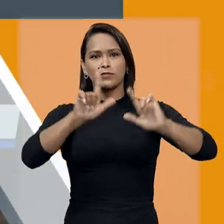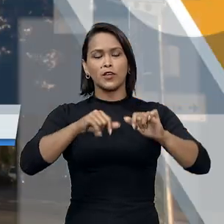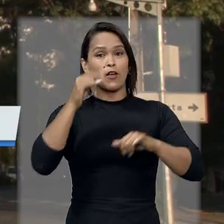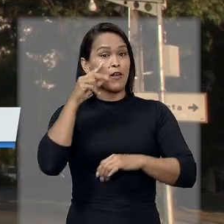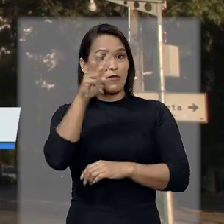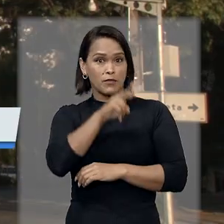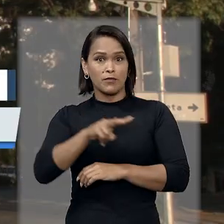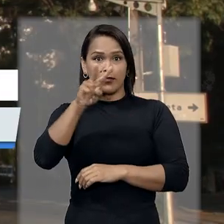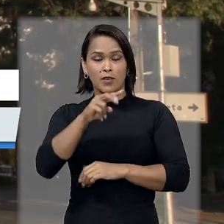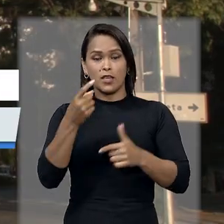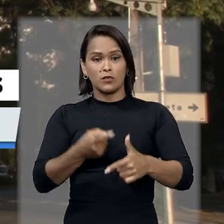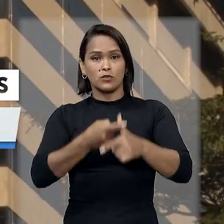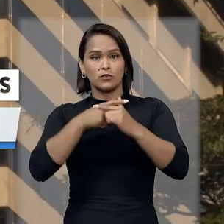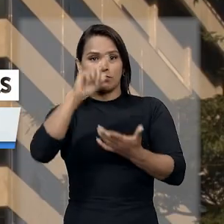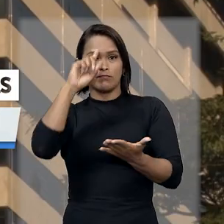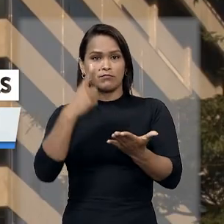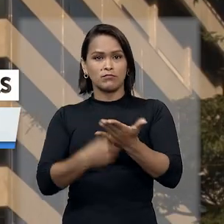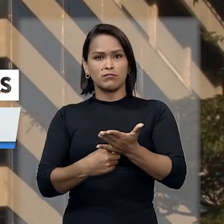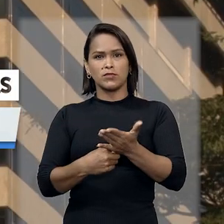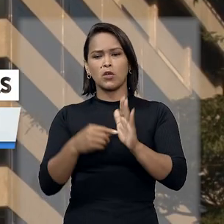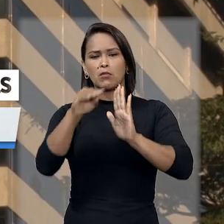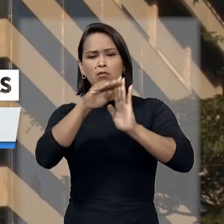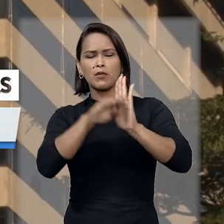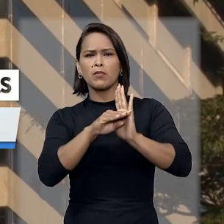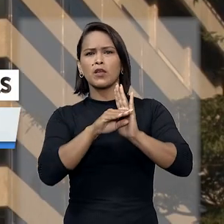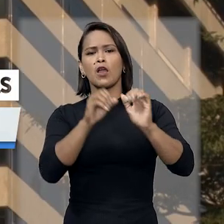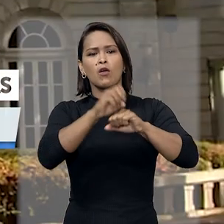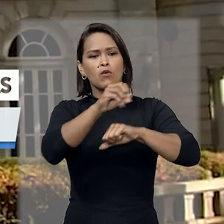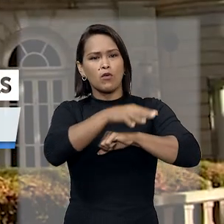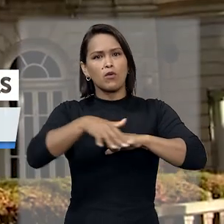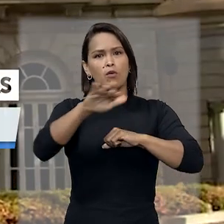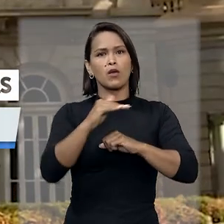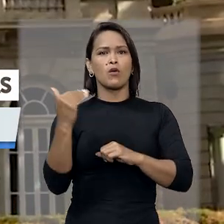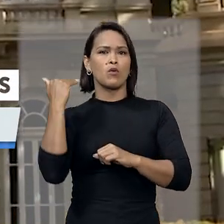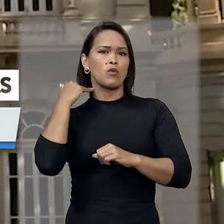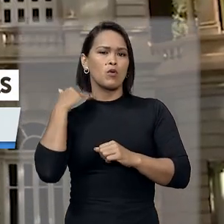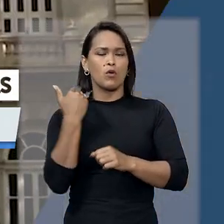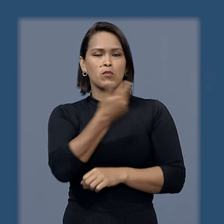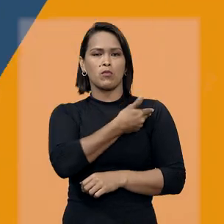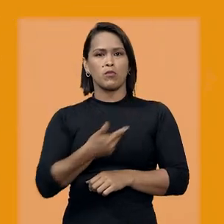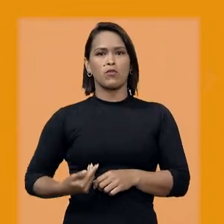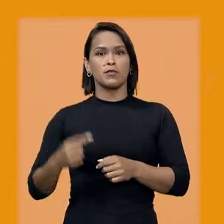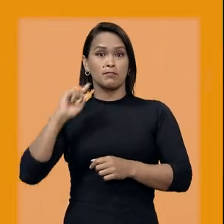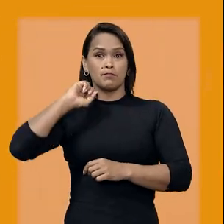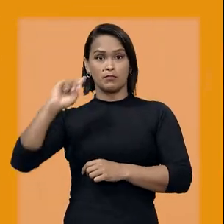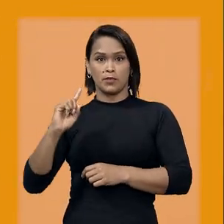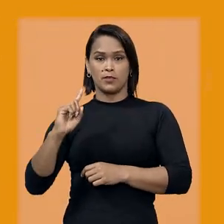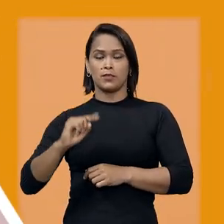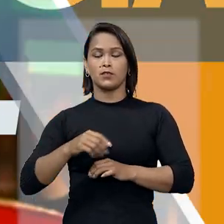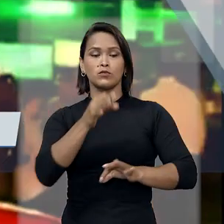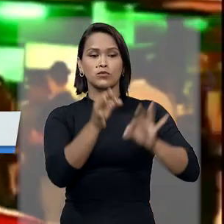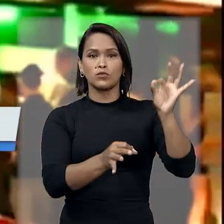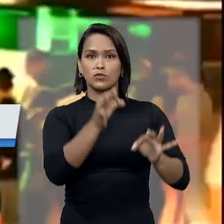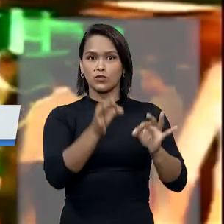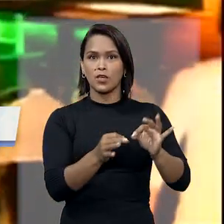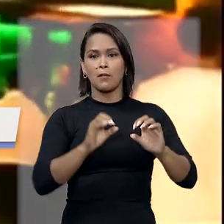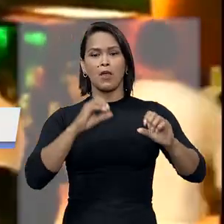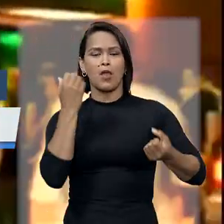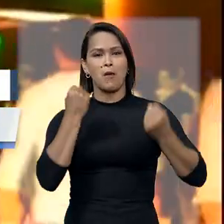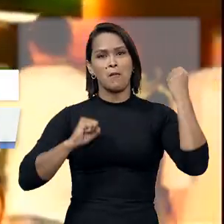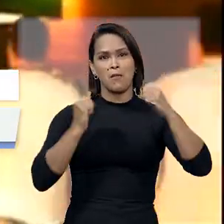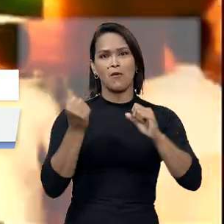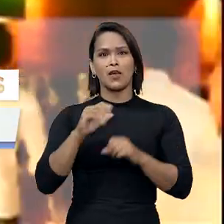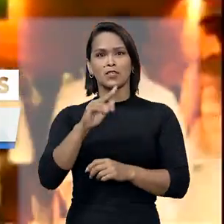vai ver suspensa decisão que determinava a divulgação das contas do governo de Minas Gerais. Julgamento boate quis,